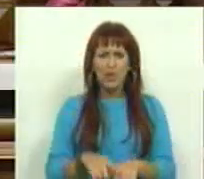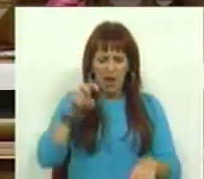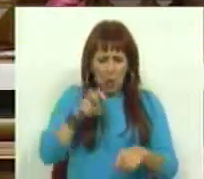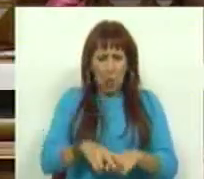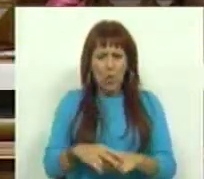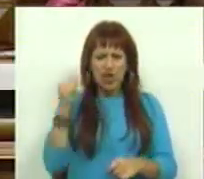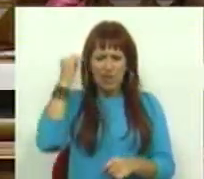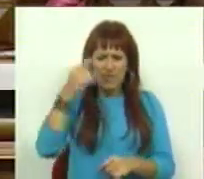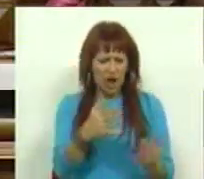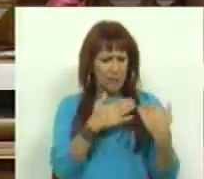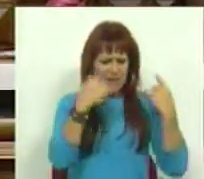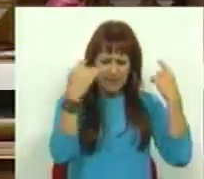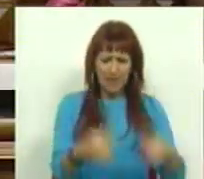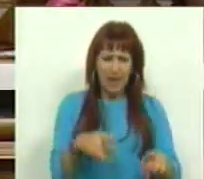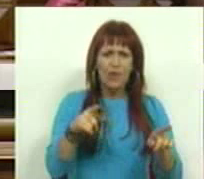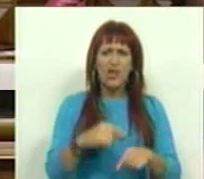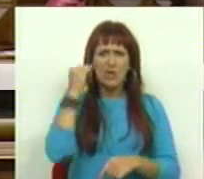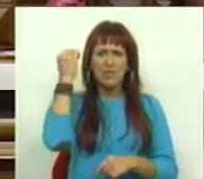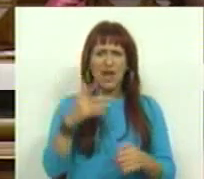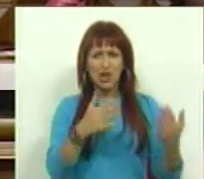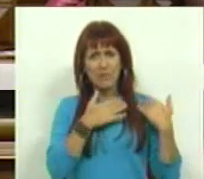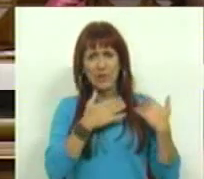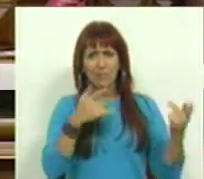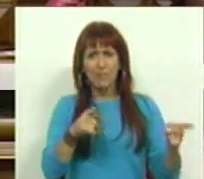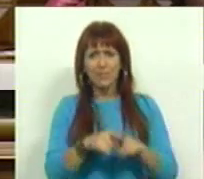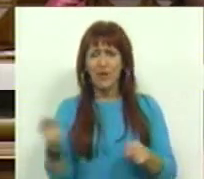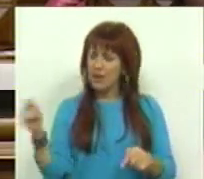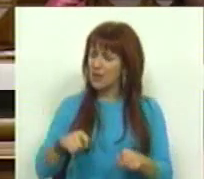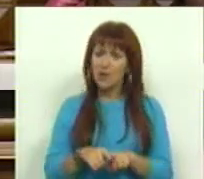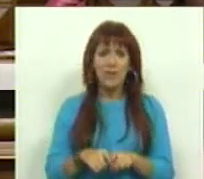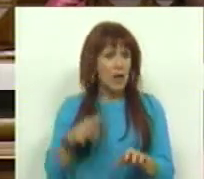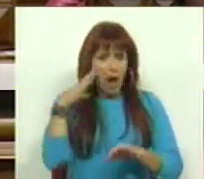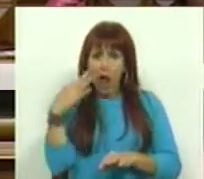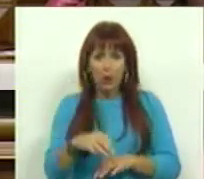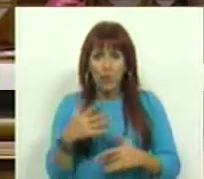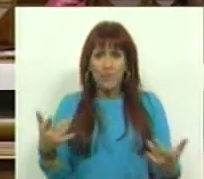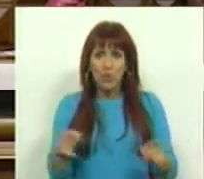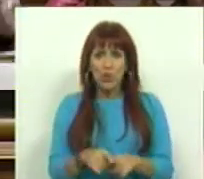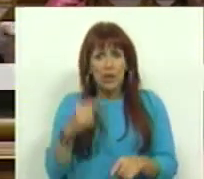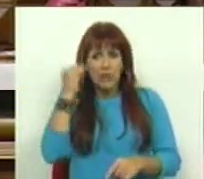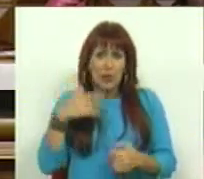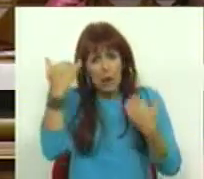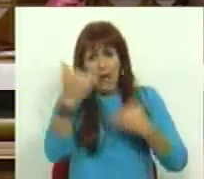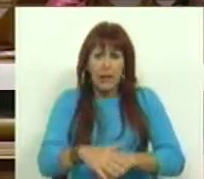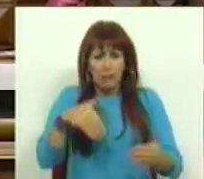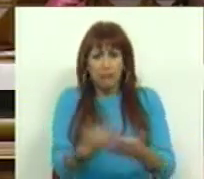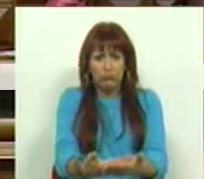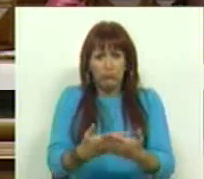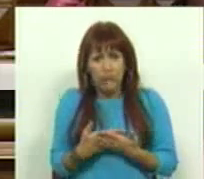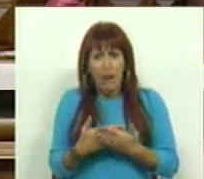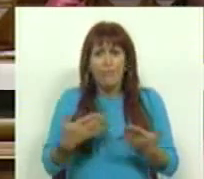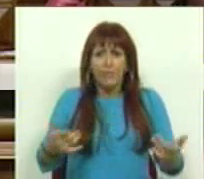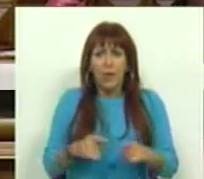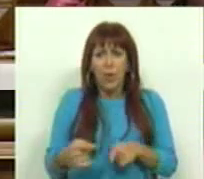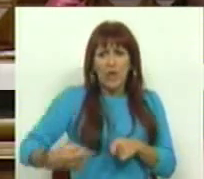cargo com especiais responsabilidades. Especiais responsabilidades vêm, naturalmente, com especiais limitações para